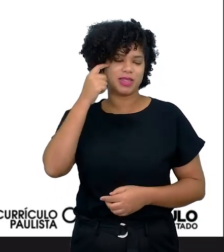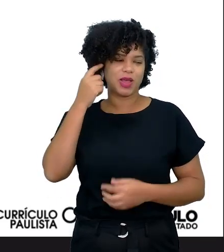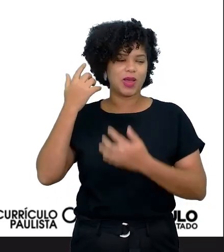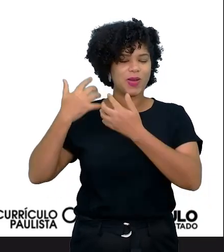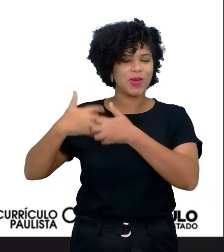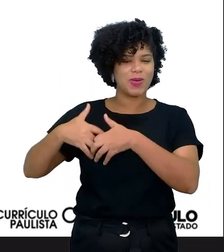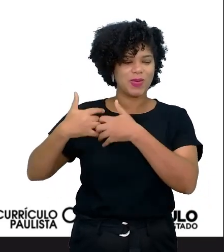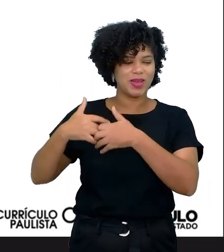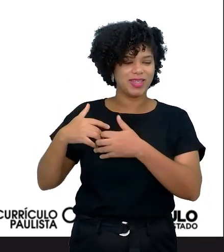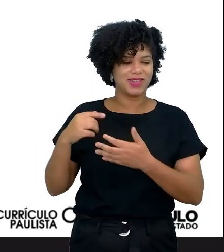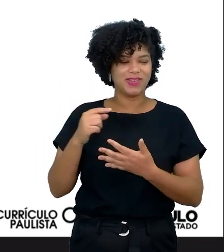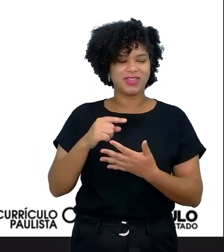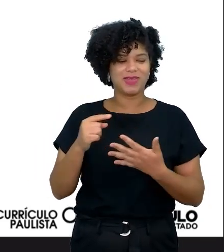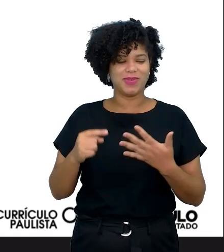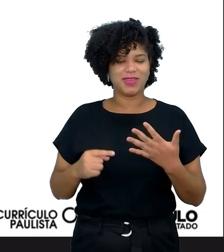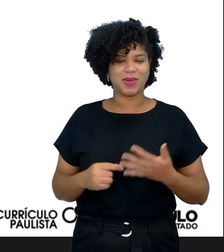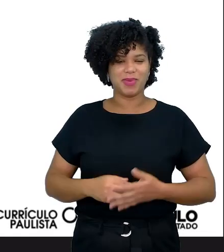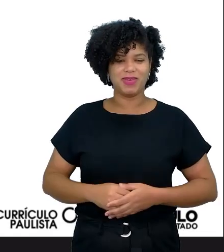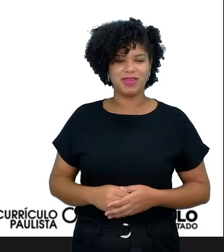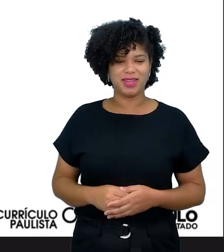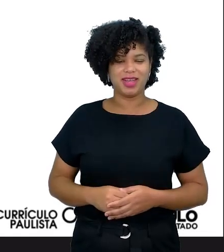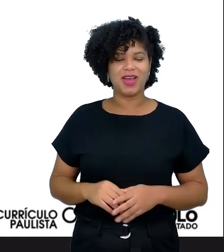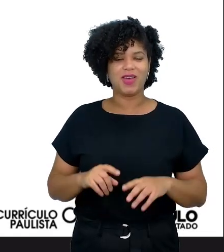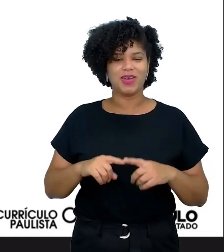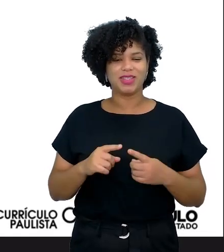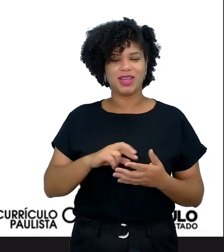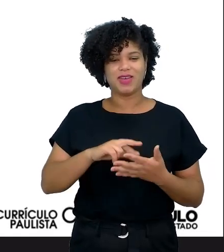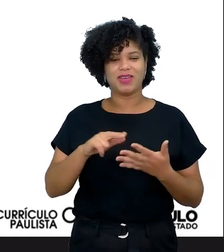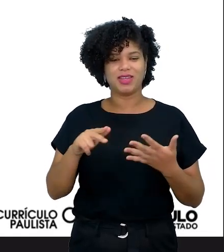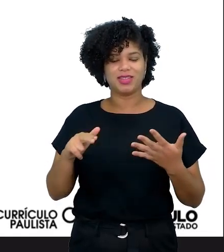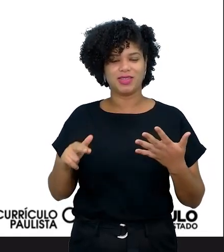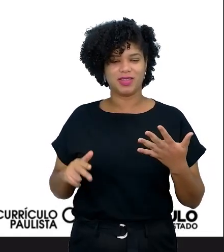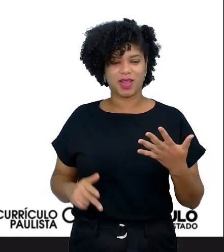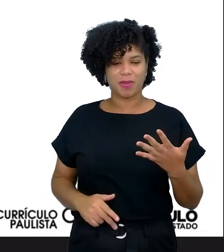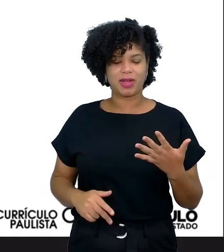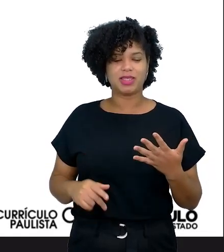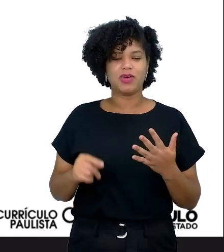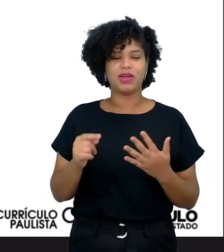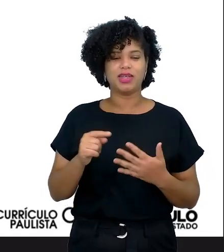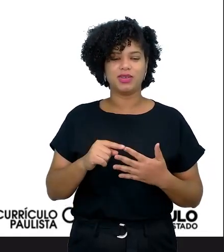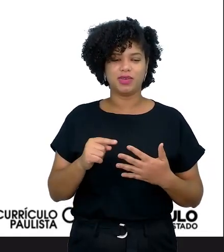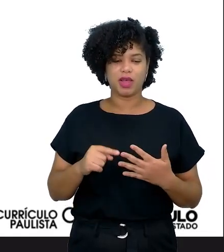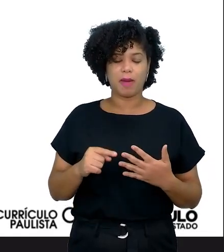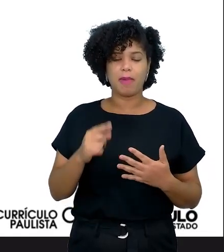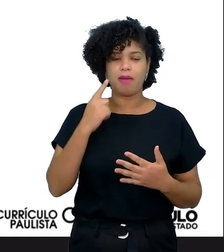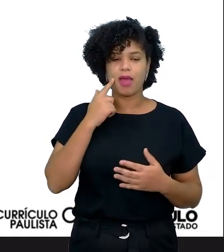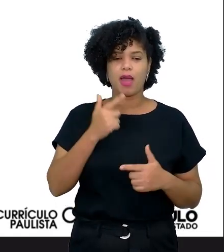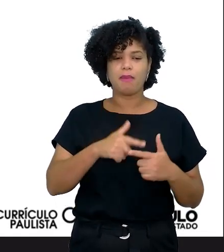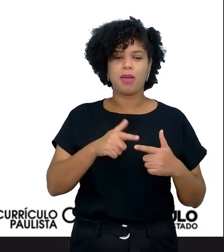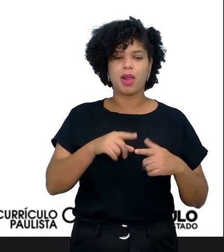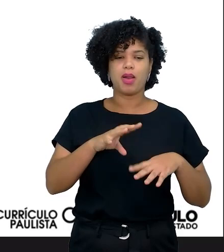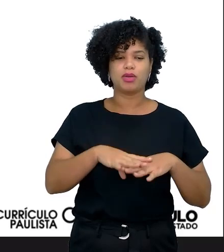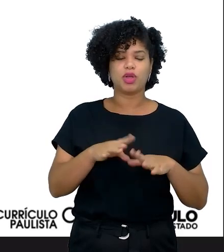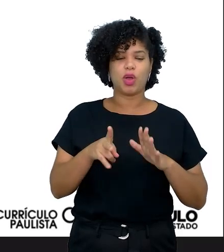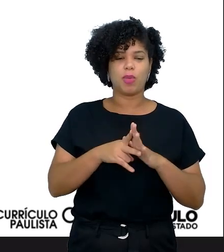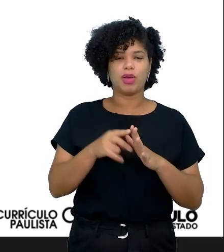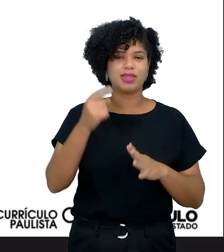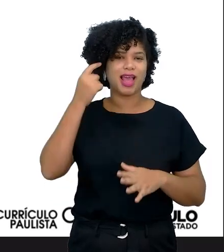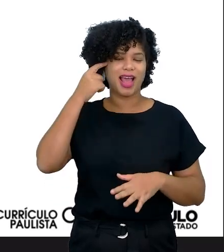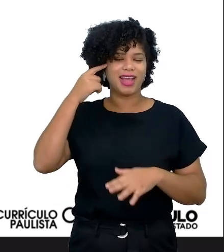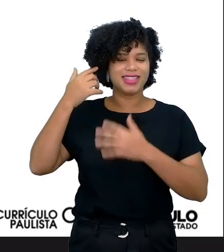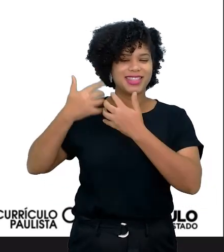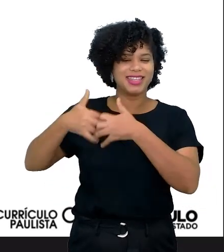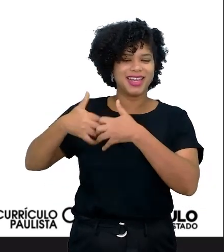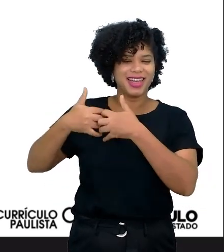algumas perguntas disparadoras, ou seja, eu vou problematizar, eu vou aguçar essa parte cognitiva do meu